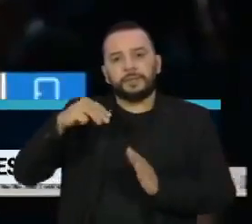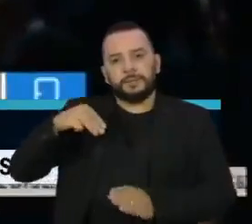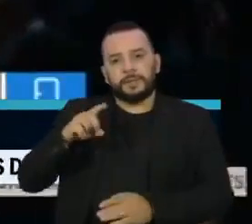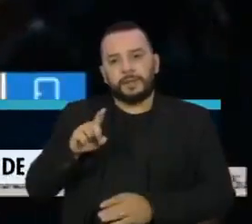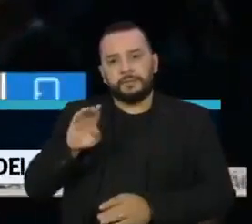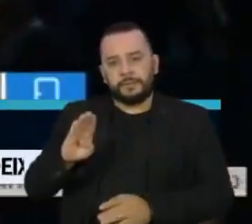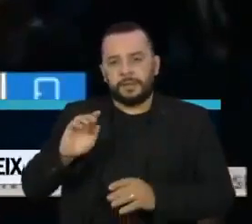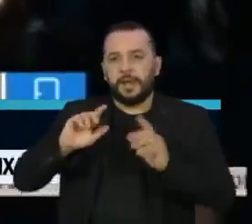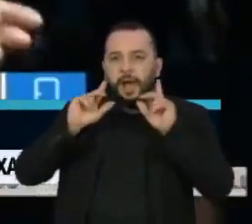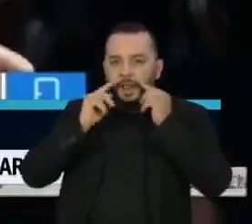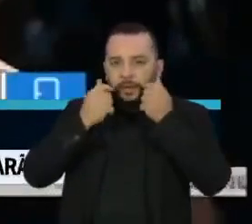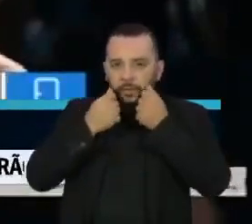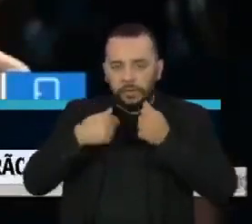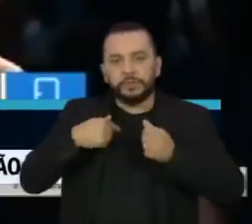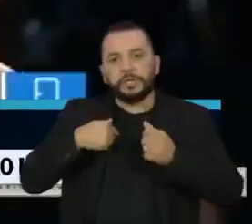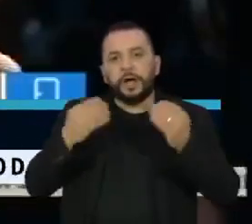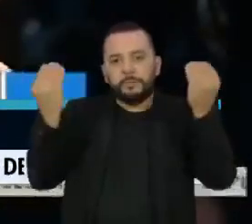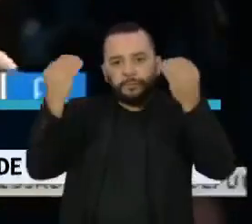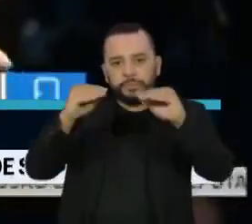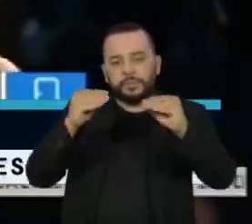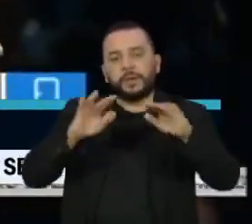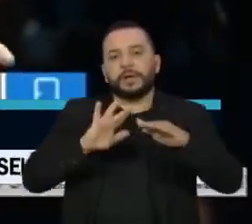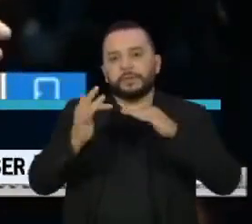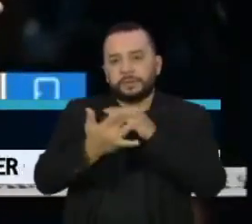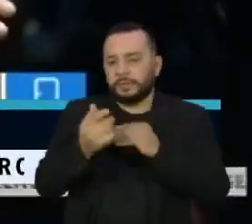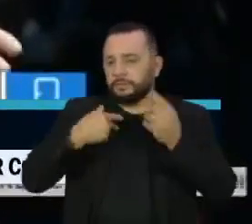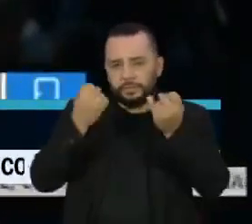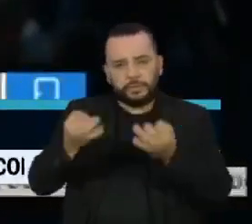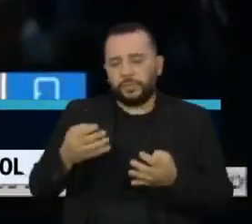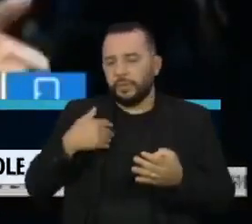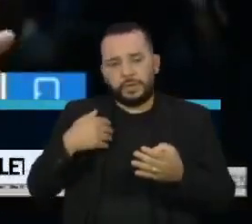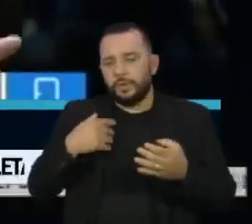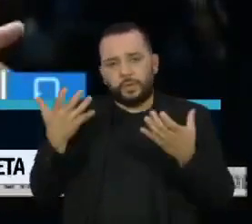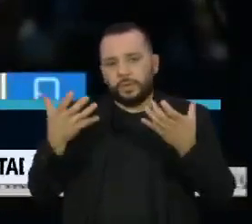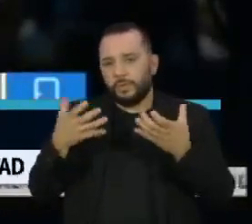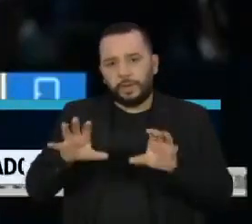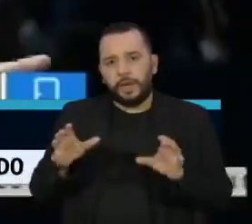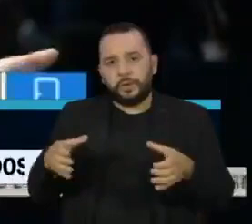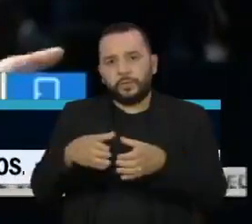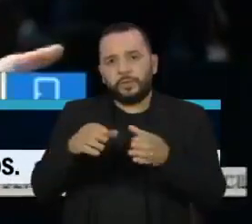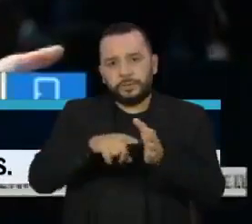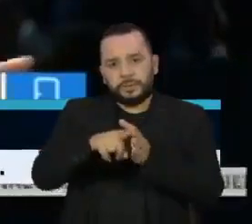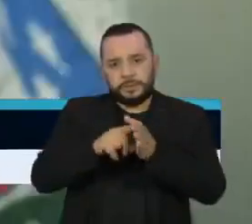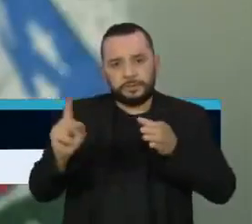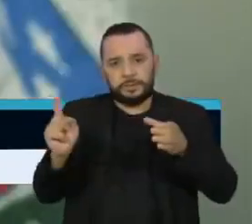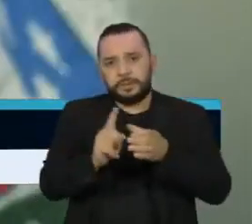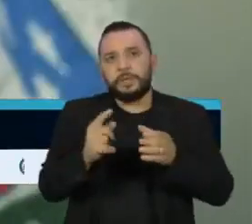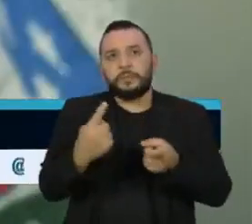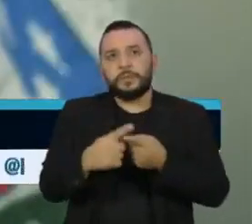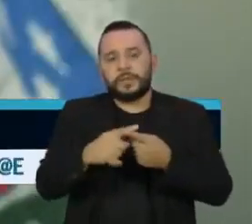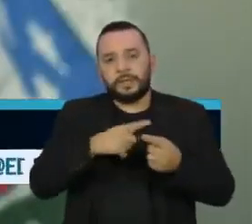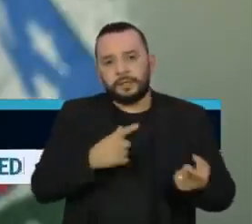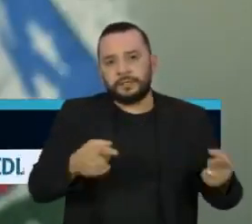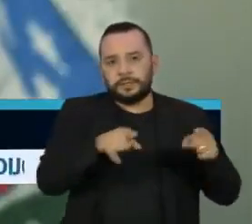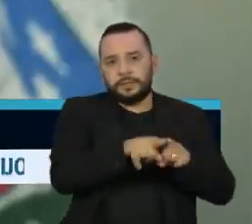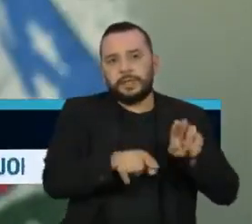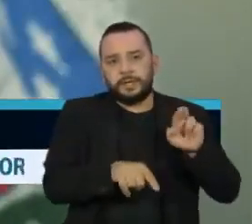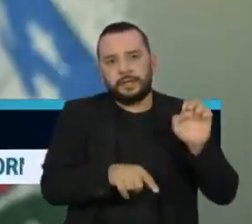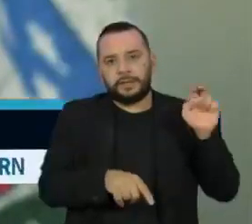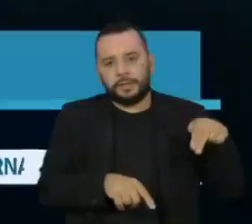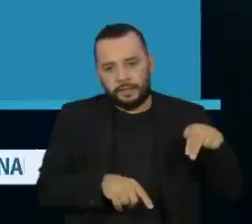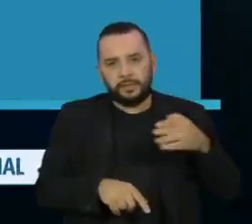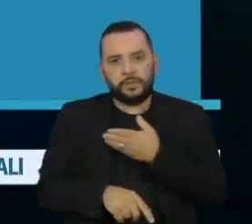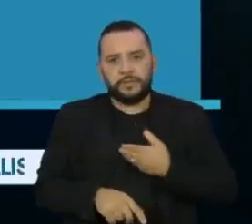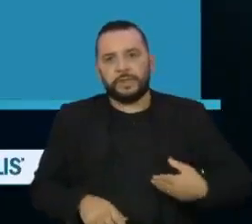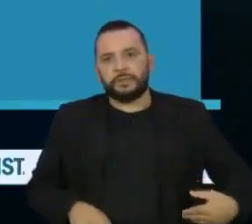publicou hoje em suas redes sociais que não poderia assumir a vaga de relator da comissão por conta dos laços familiares com Renan Filho, governador de